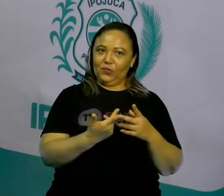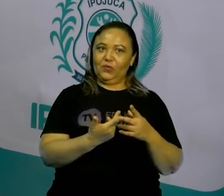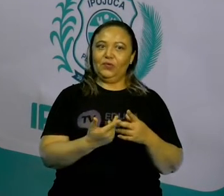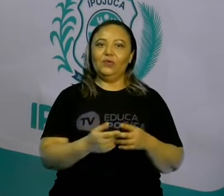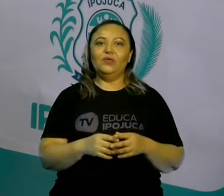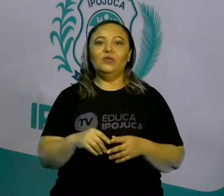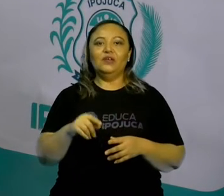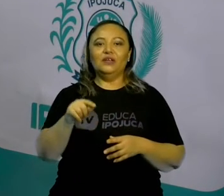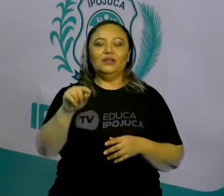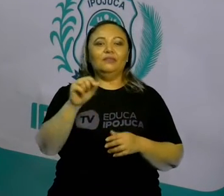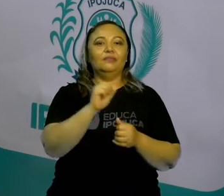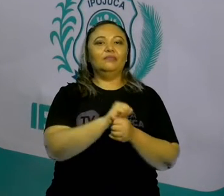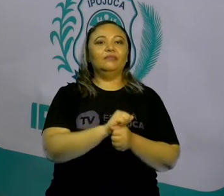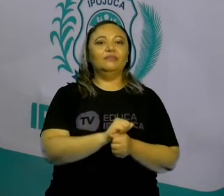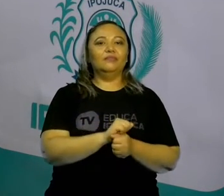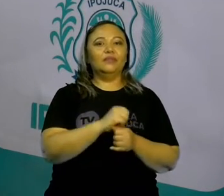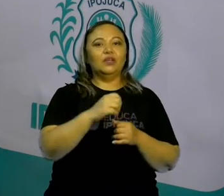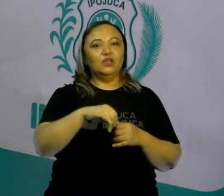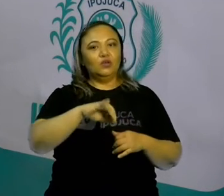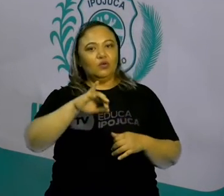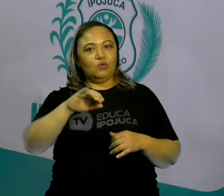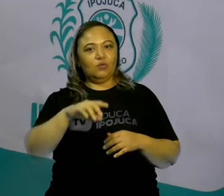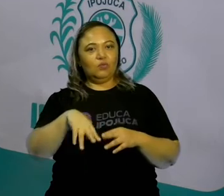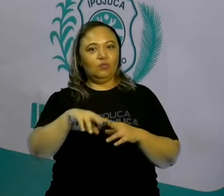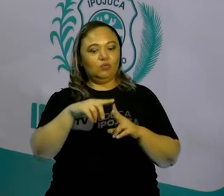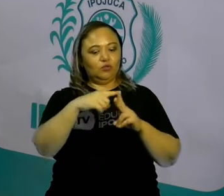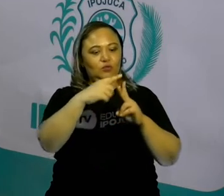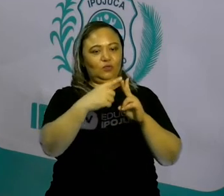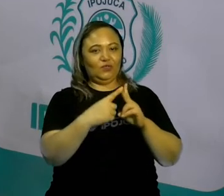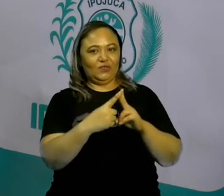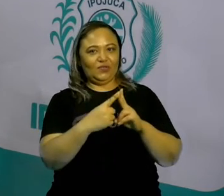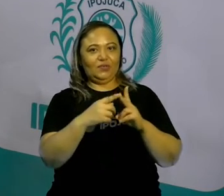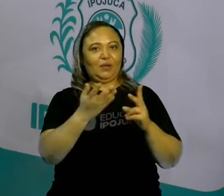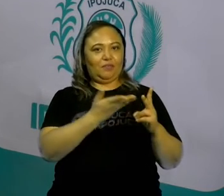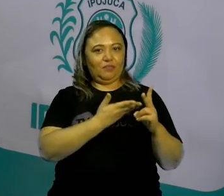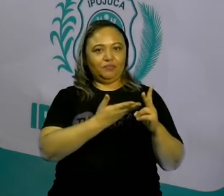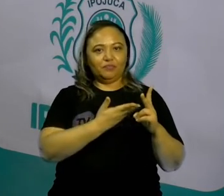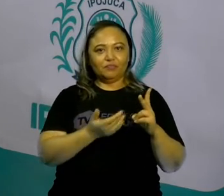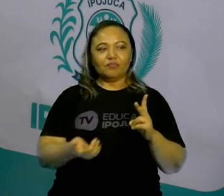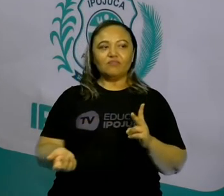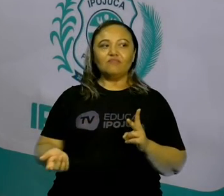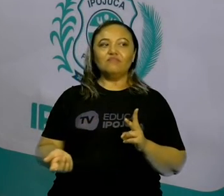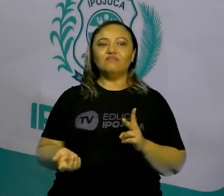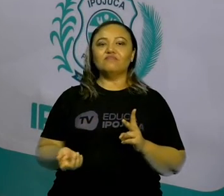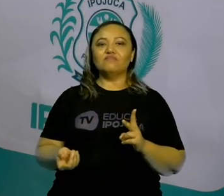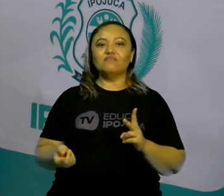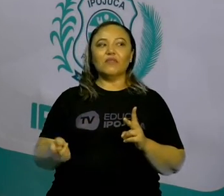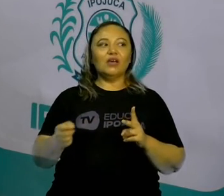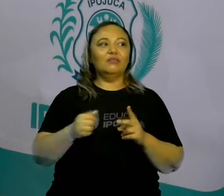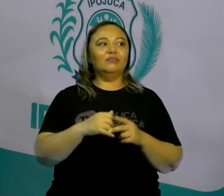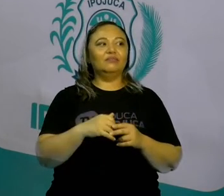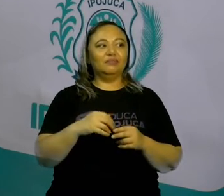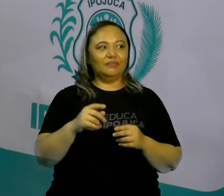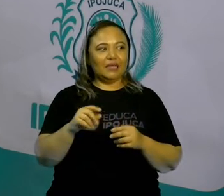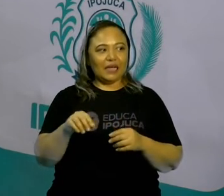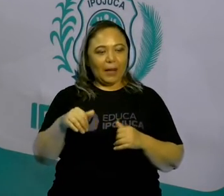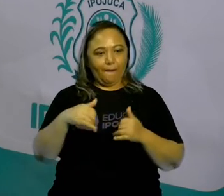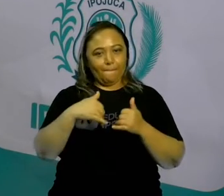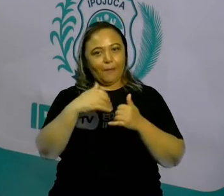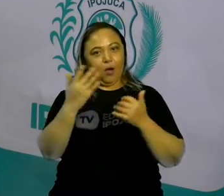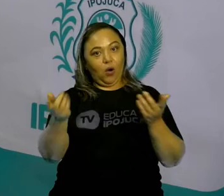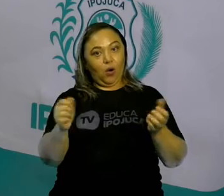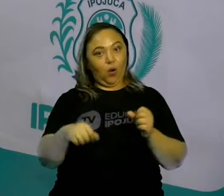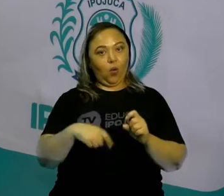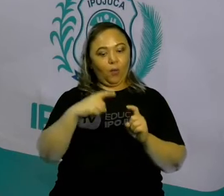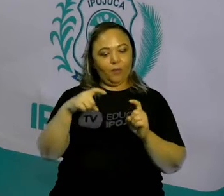O Romeu e a Julieta. Prazer, Romeu. Prazer, Julieta. Pois é, o